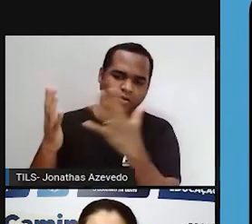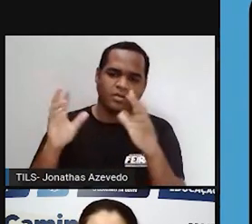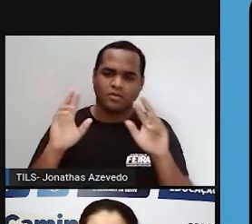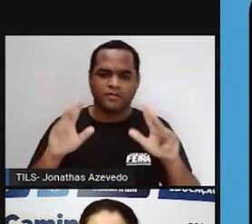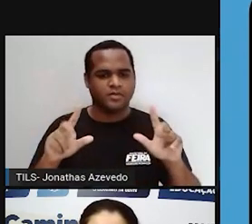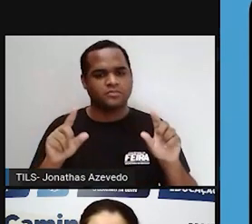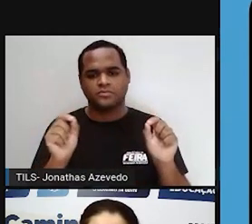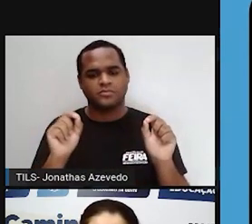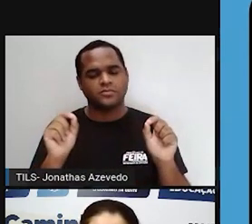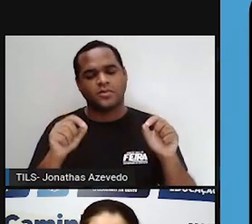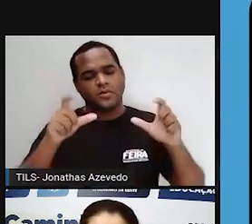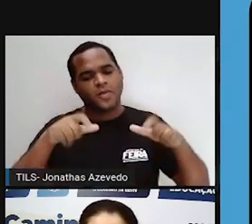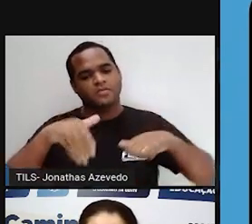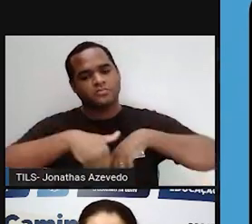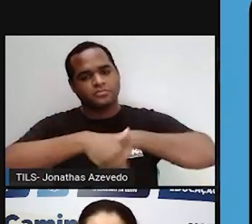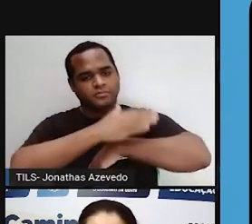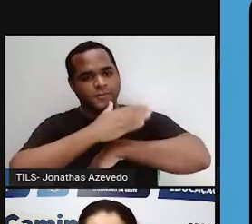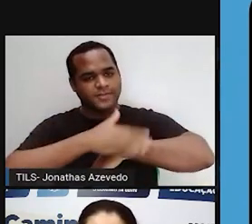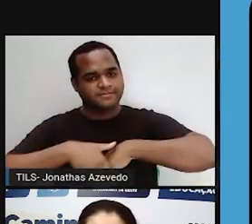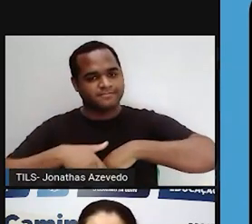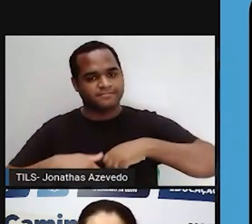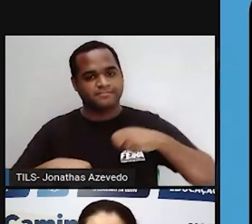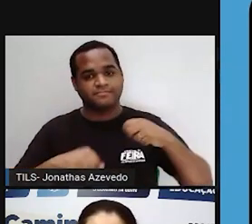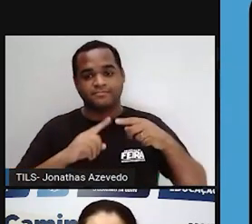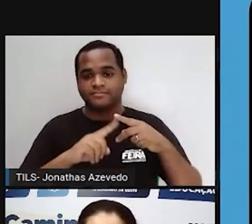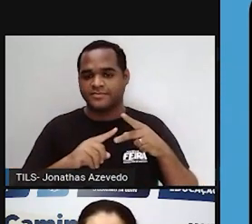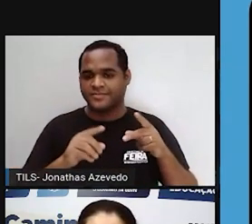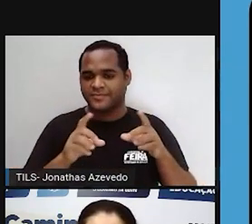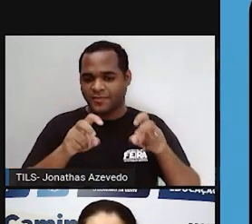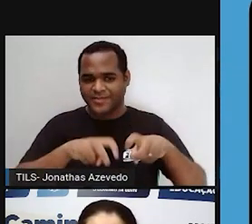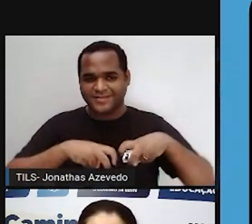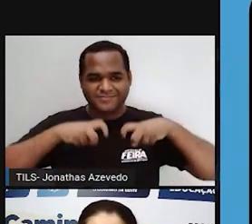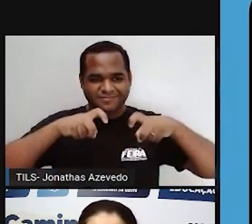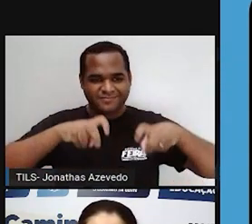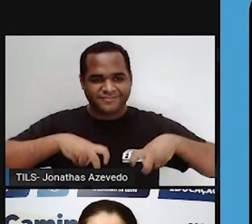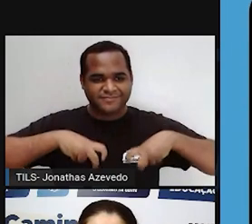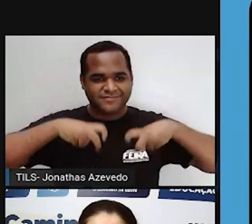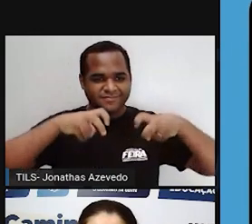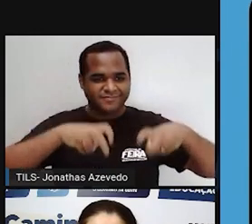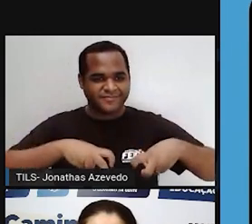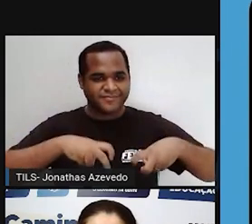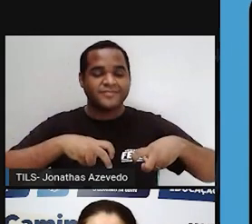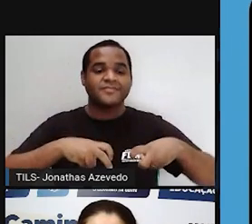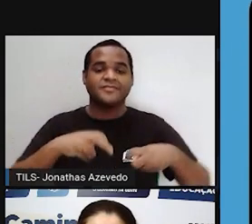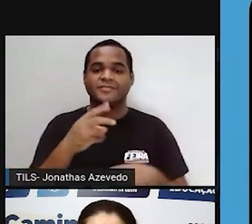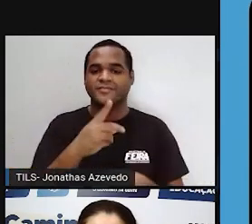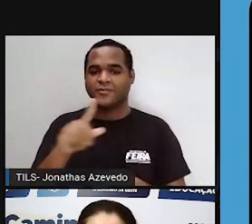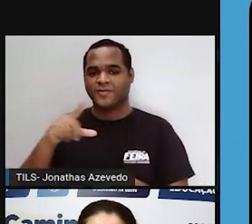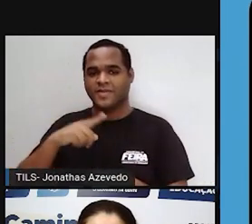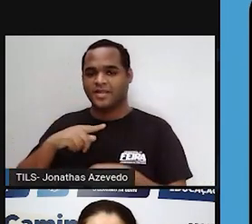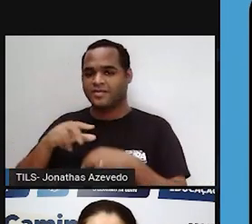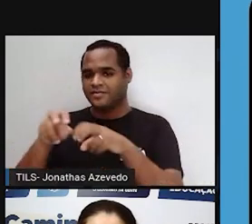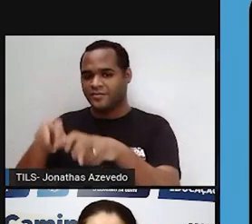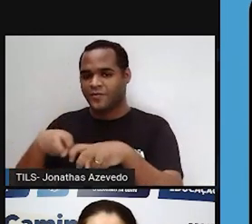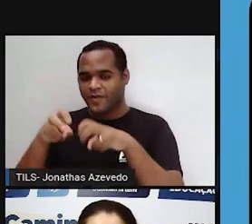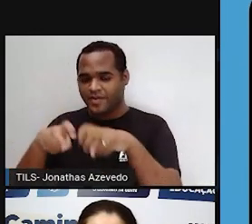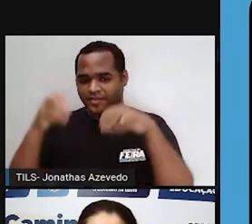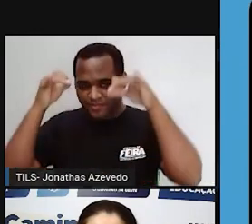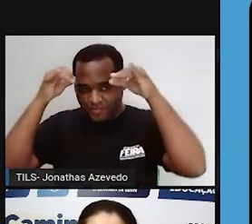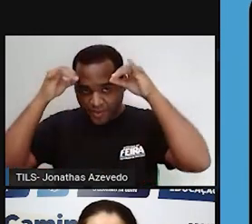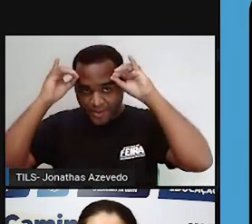como ecossistemas urbanos, ecossistemas agrícolas, ou ecossistemas agropecuários